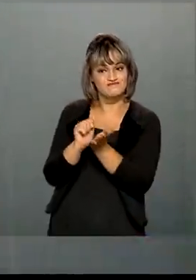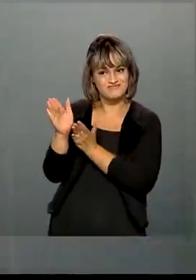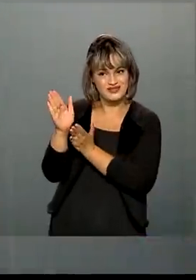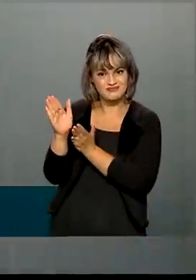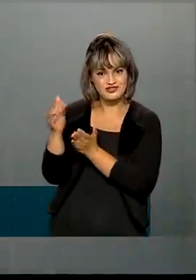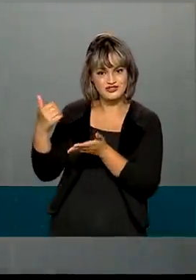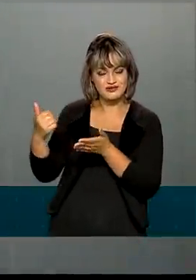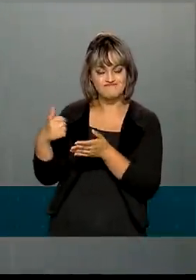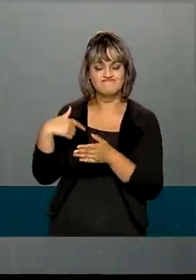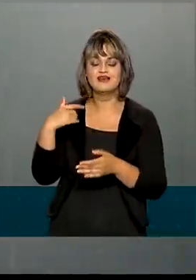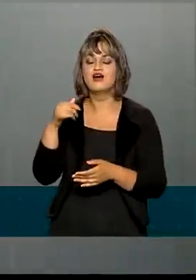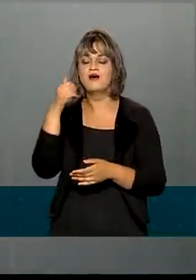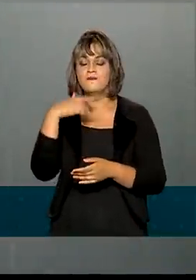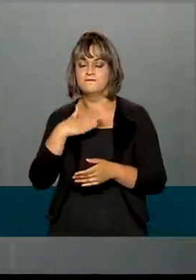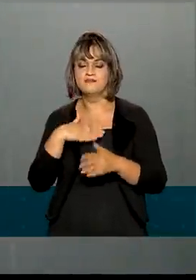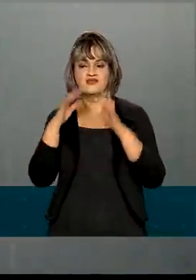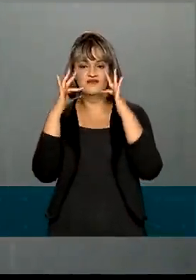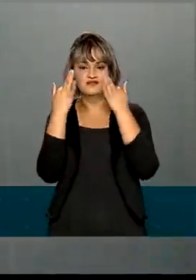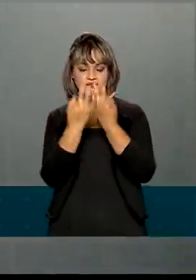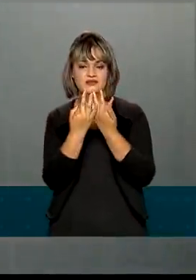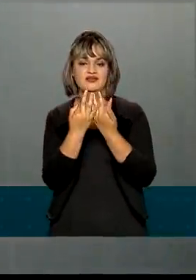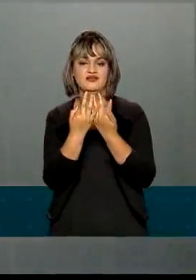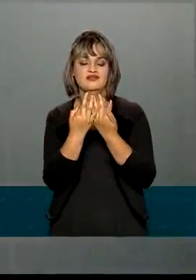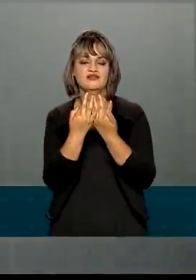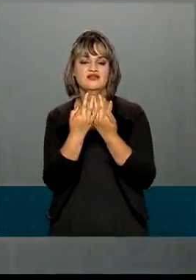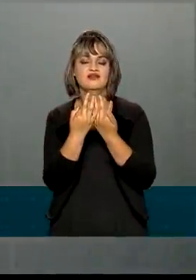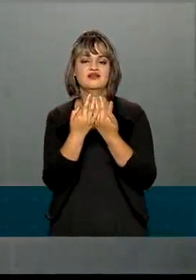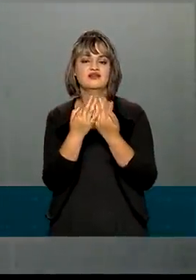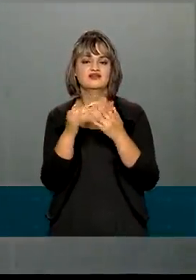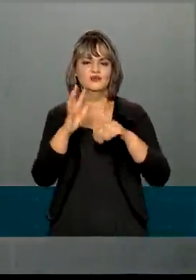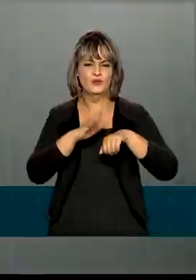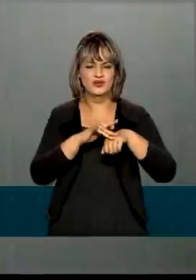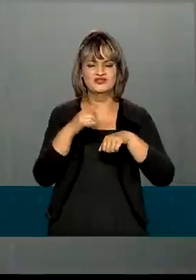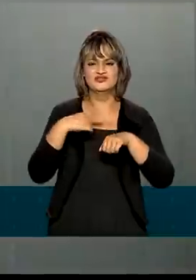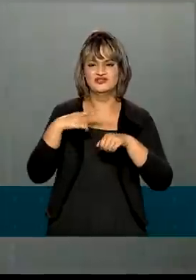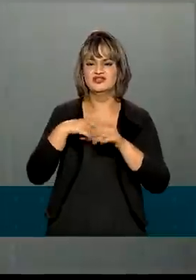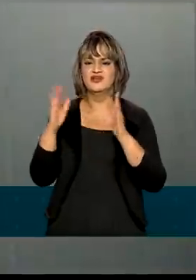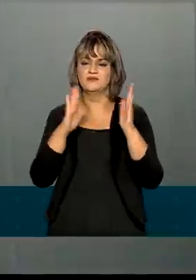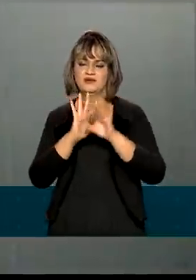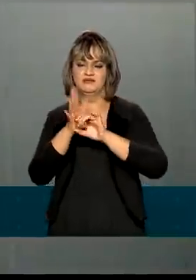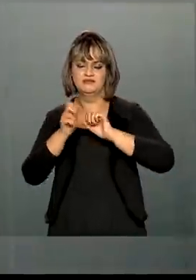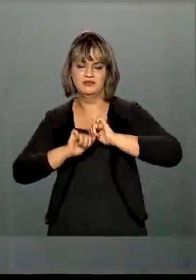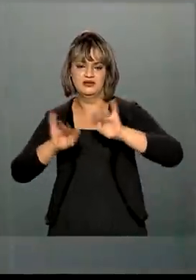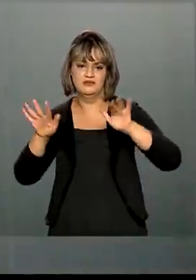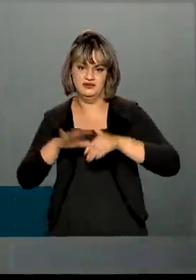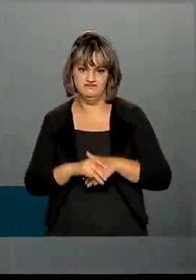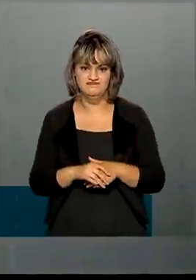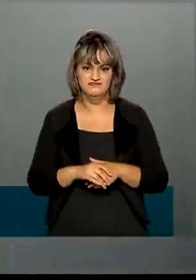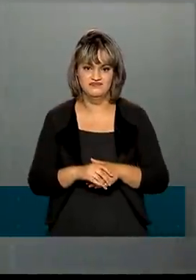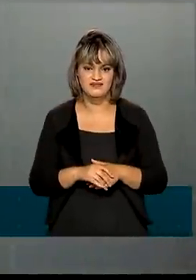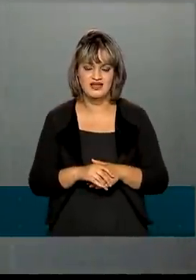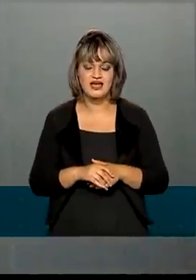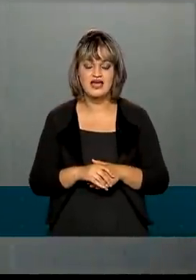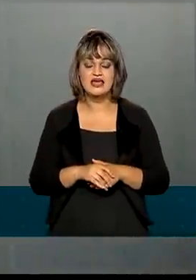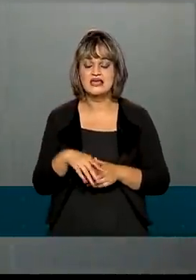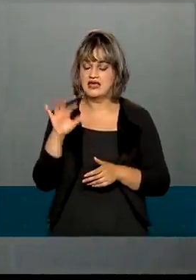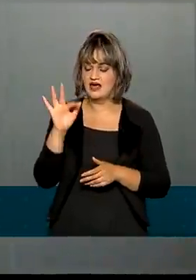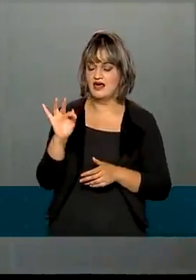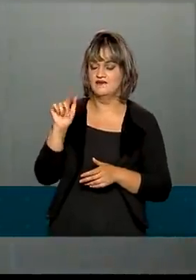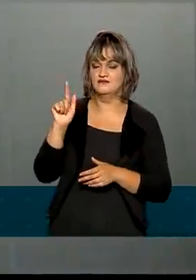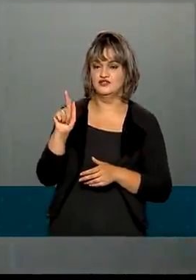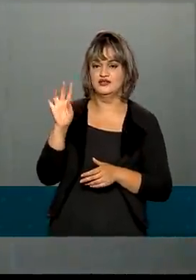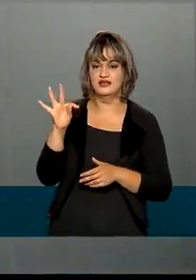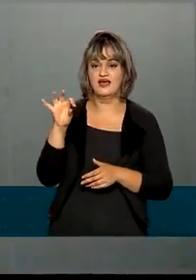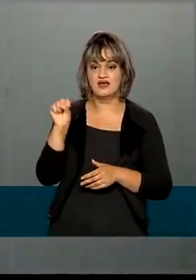doente e a minha mãe estava envolvida com ela. Então, eu era no auge da pandemia. E o FGTS